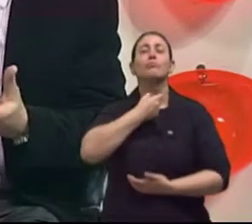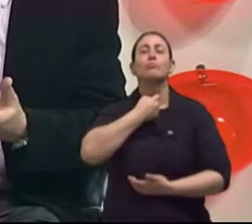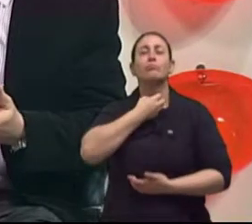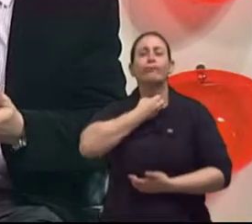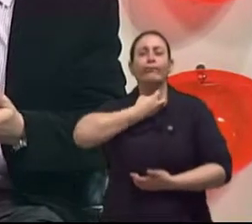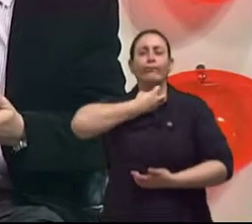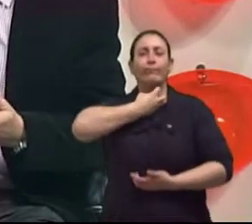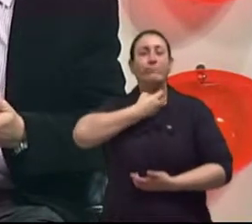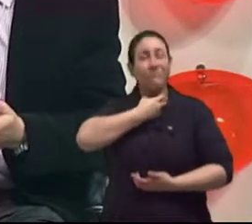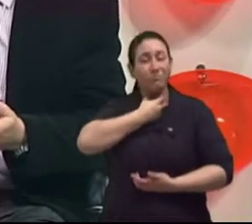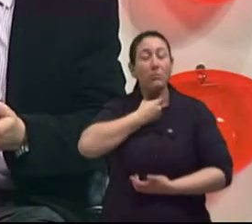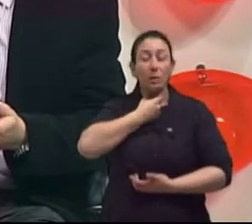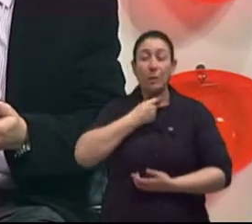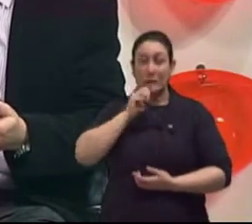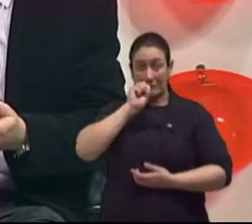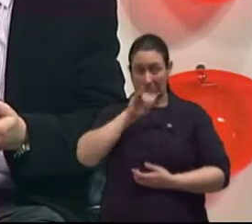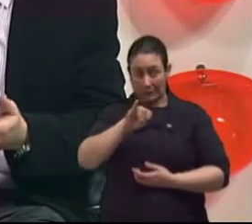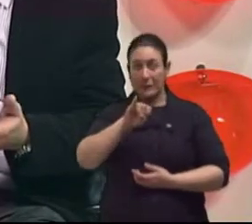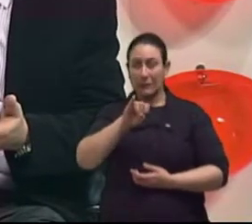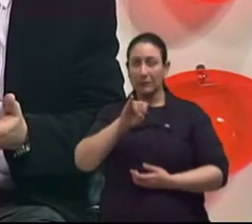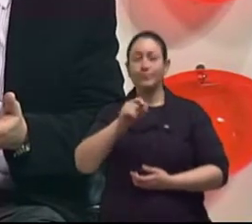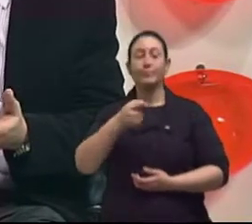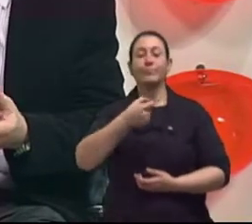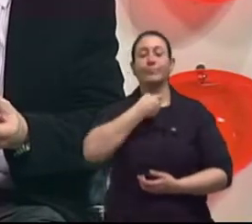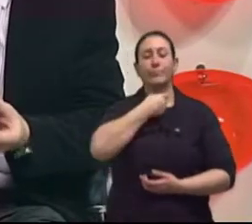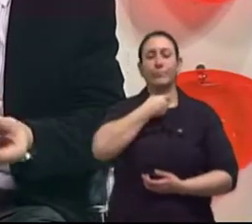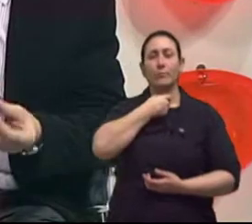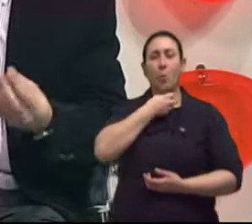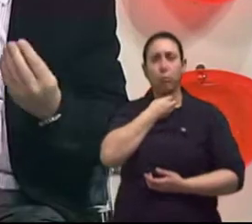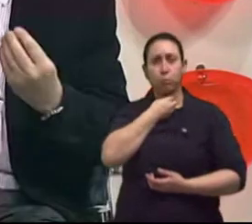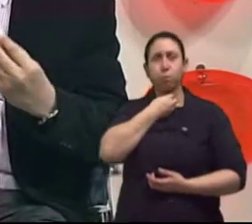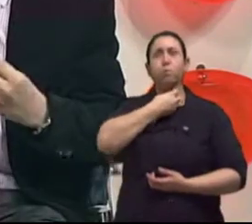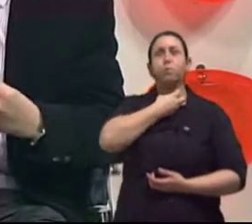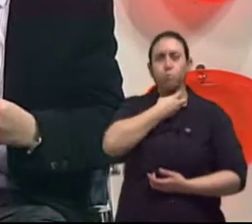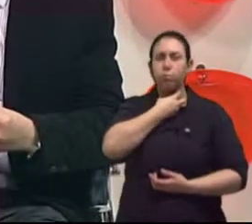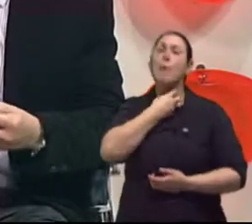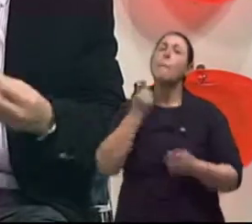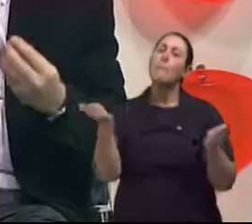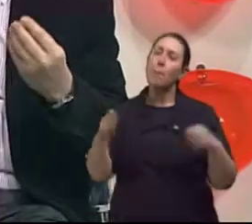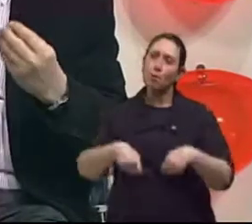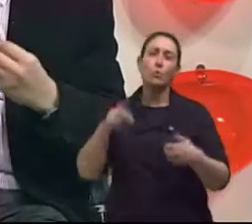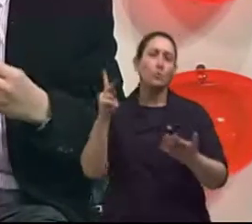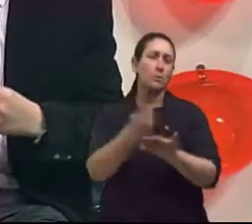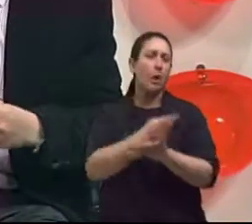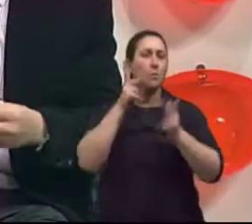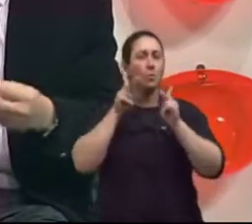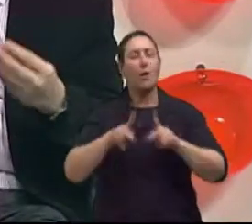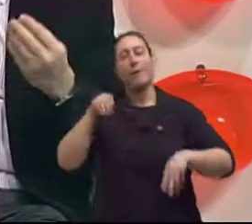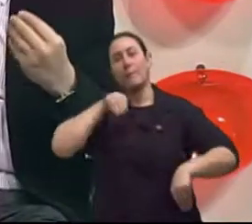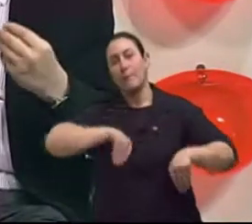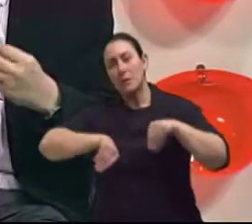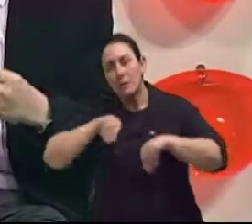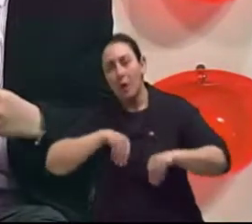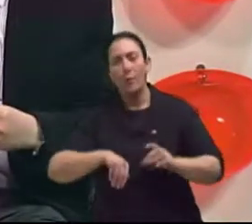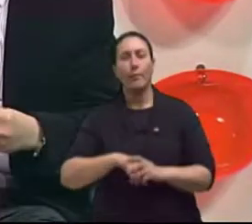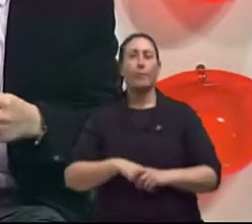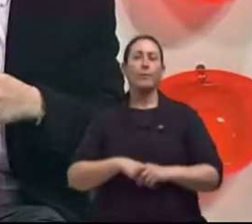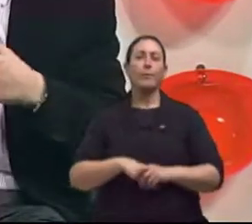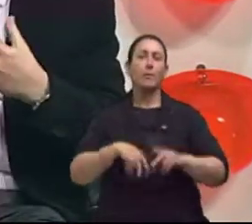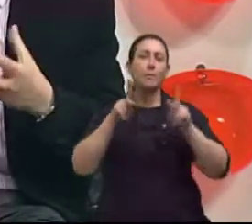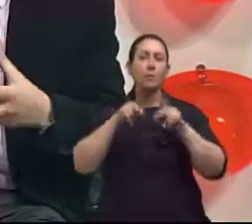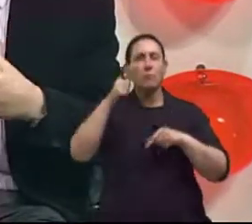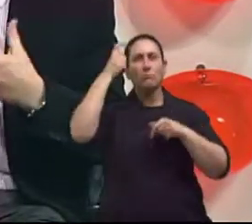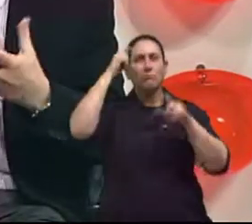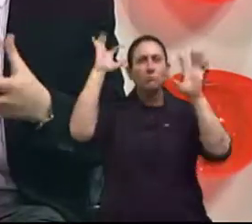Aumenta. Então, o hipotiroidismo, que é uma situação bastante comum, também deixa a pessoa com depressão, alterações de